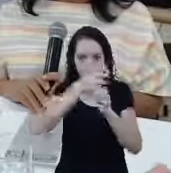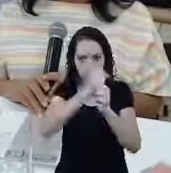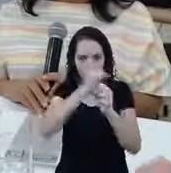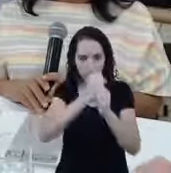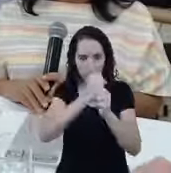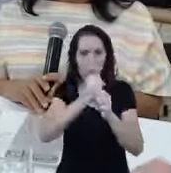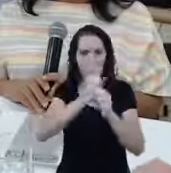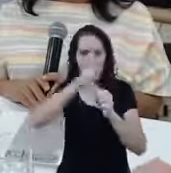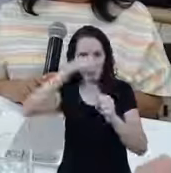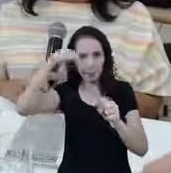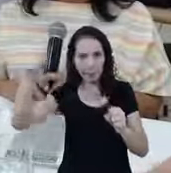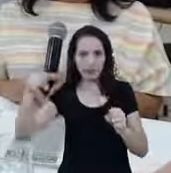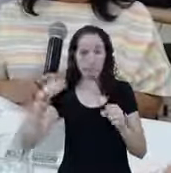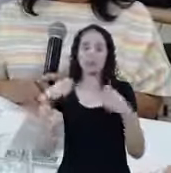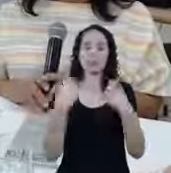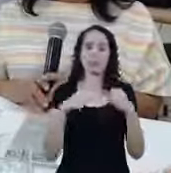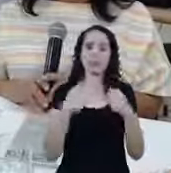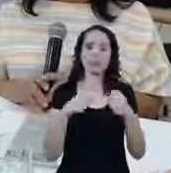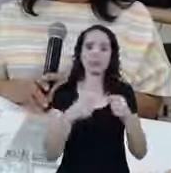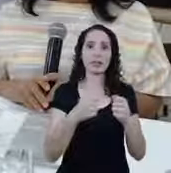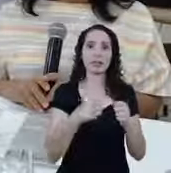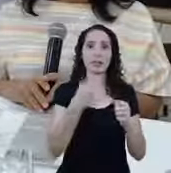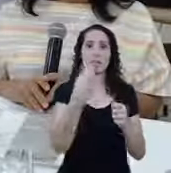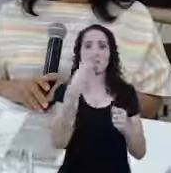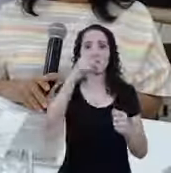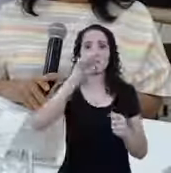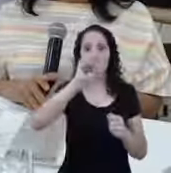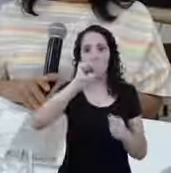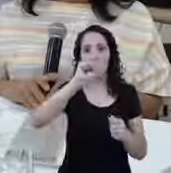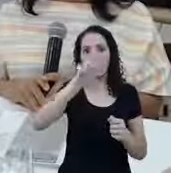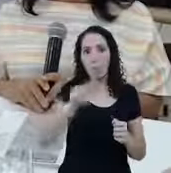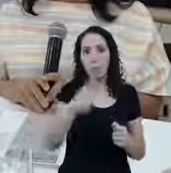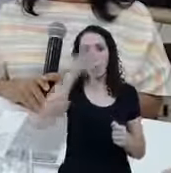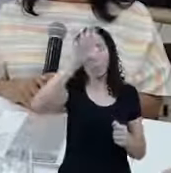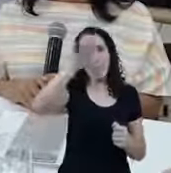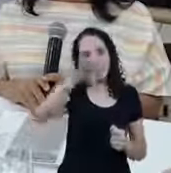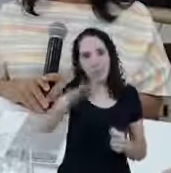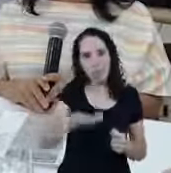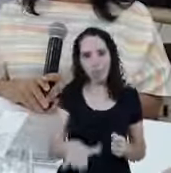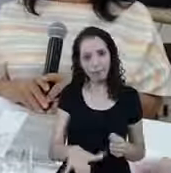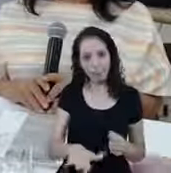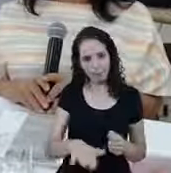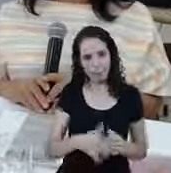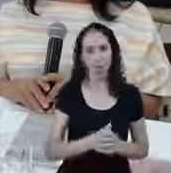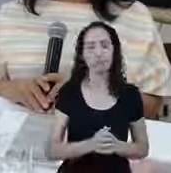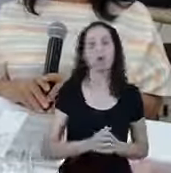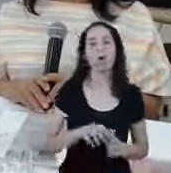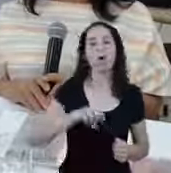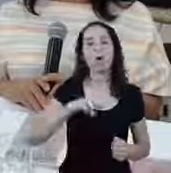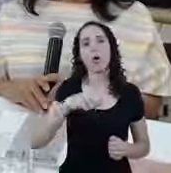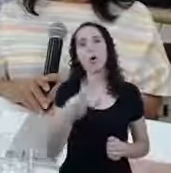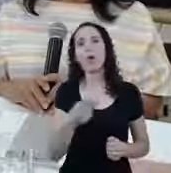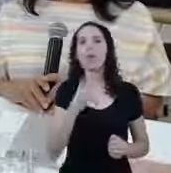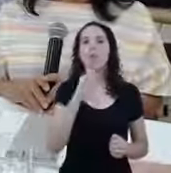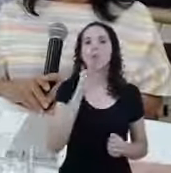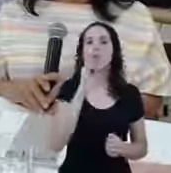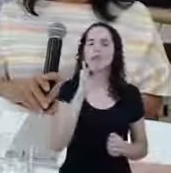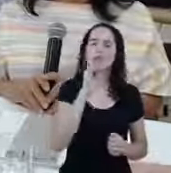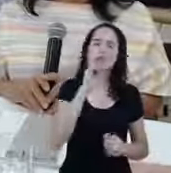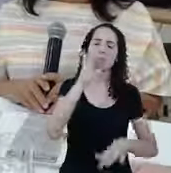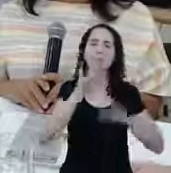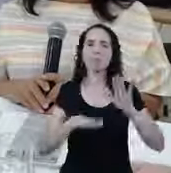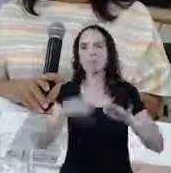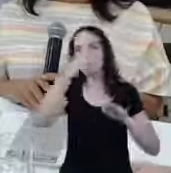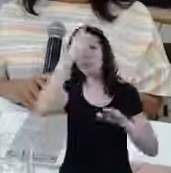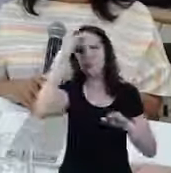microempreendedor individual Ou um contribuinte facultativo do INSS, aquela pessoa que facultativamente recolhe o